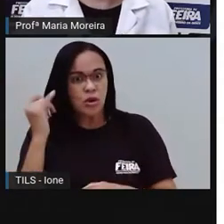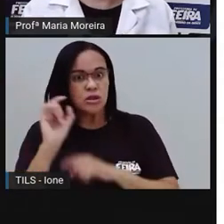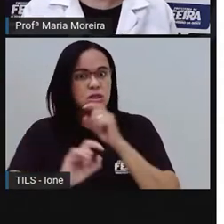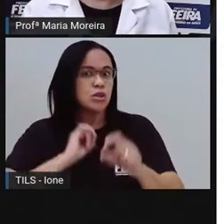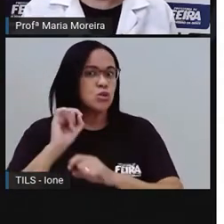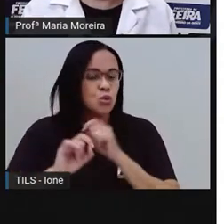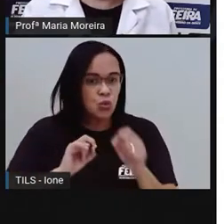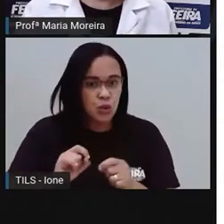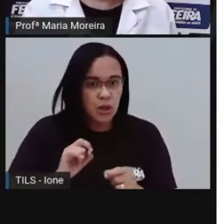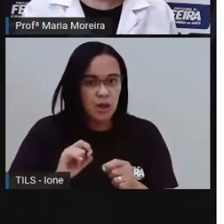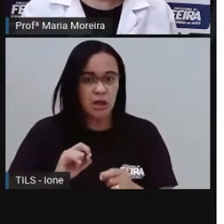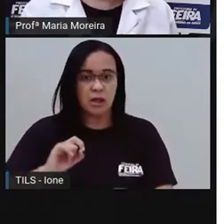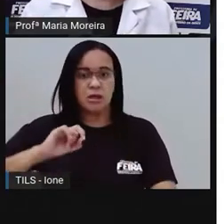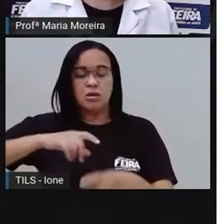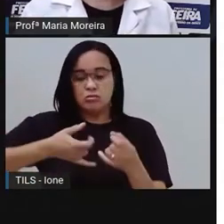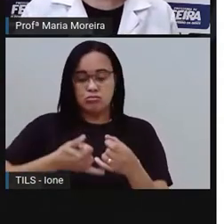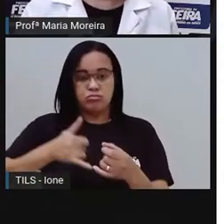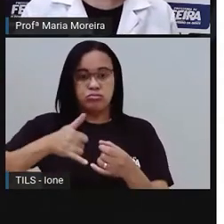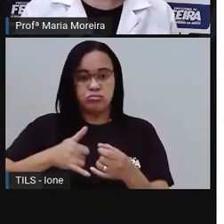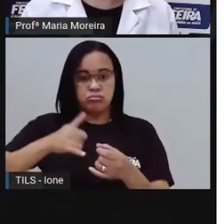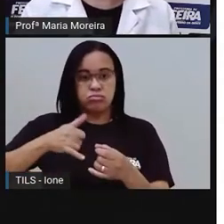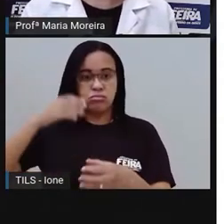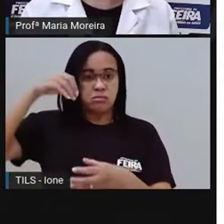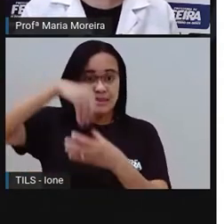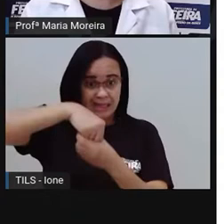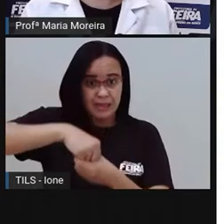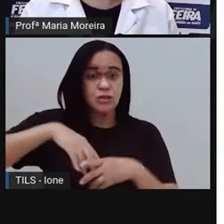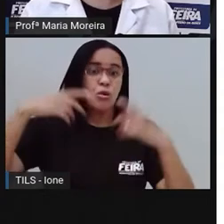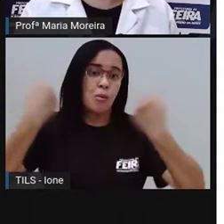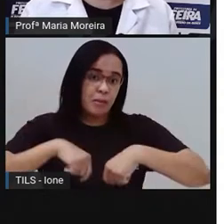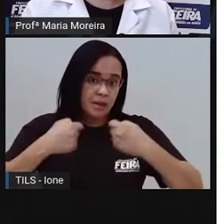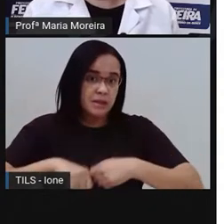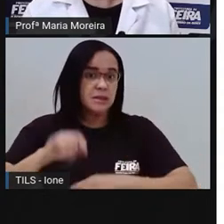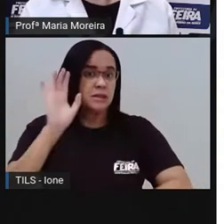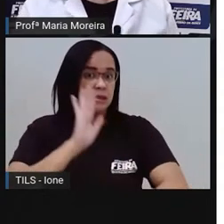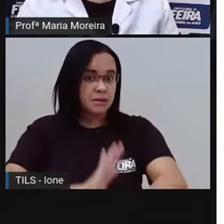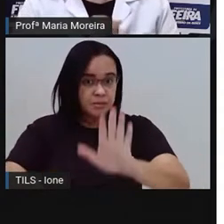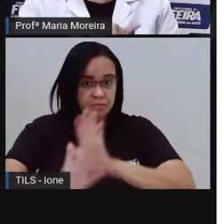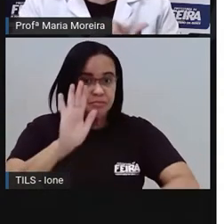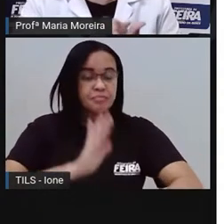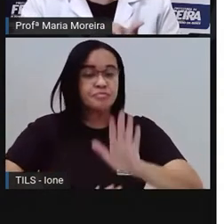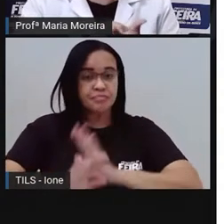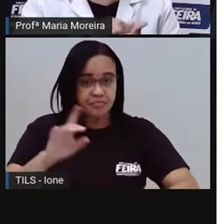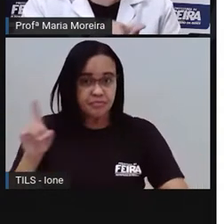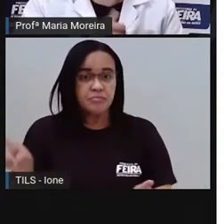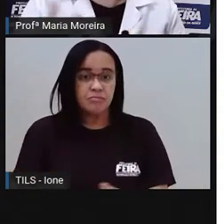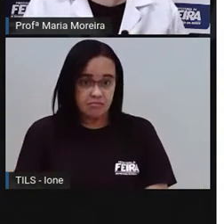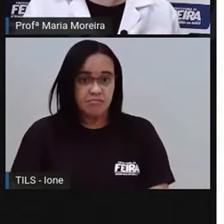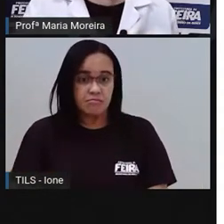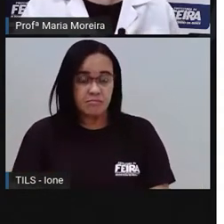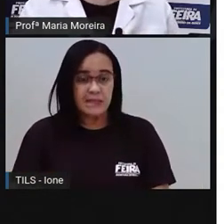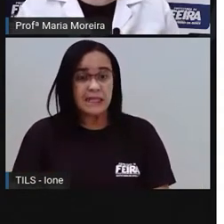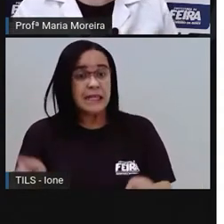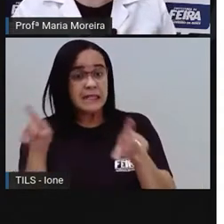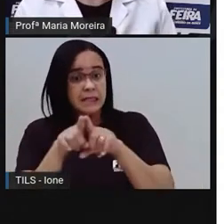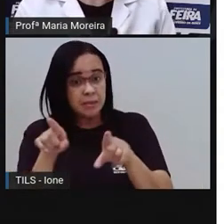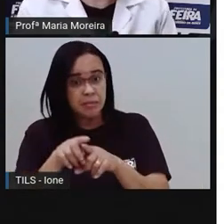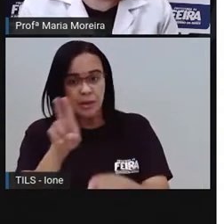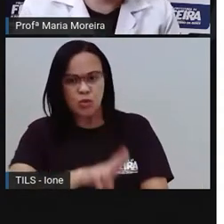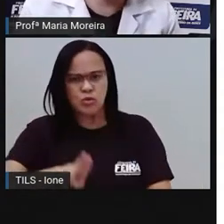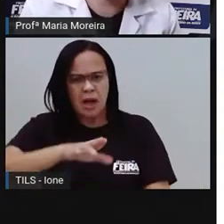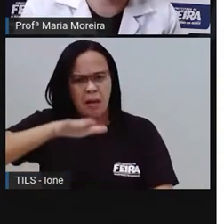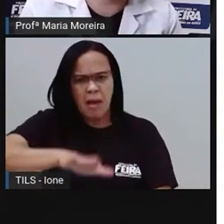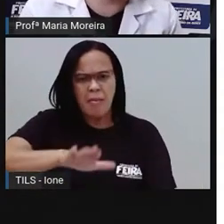escapamento aí em boas condições e usar a buzina em caso estritamente necessário. Nada de ficar pii, para avisar que está passando,